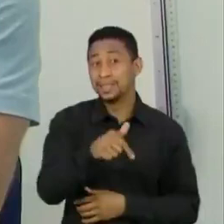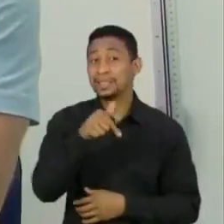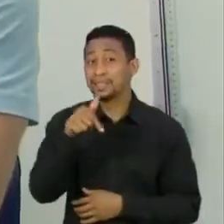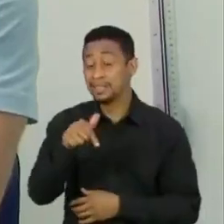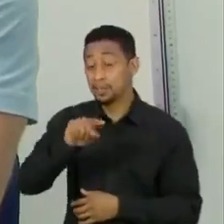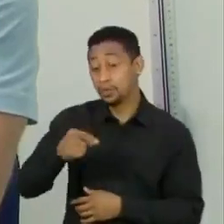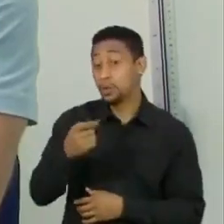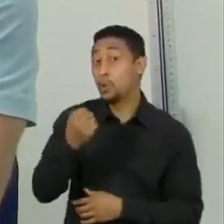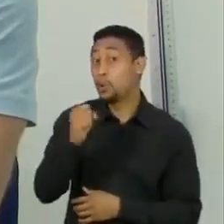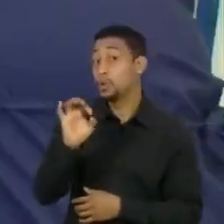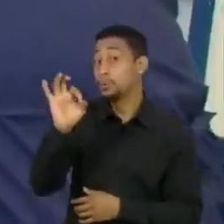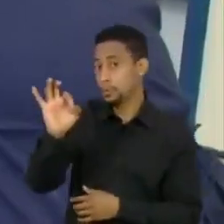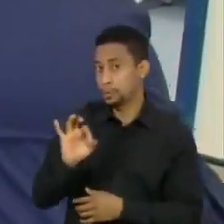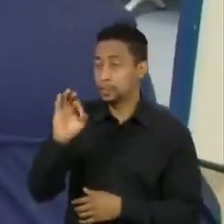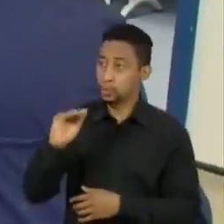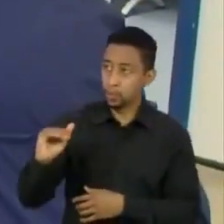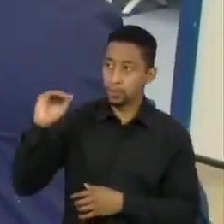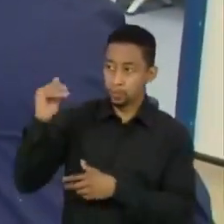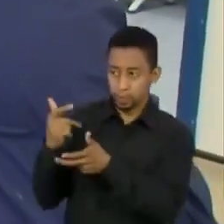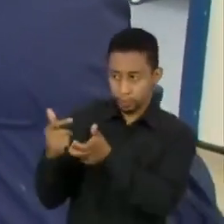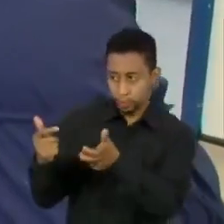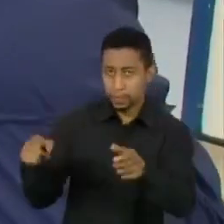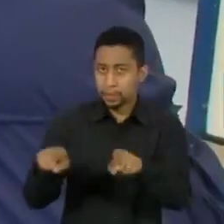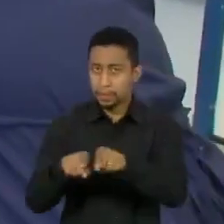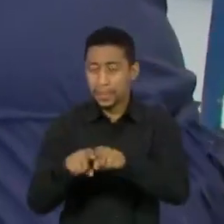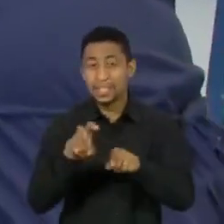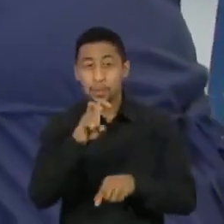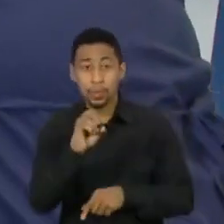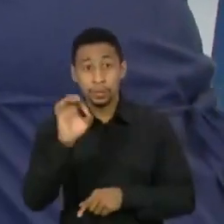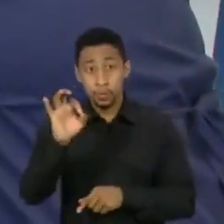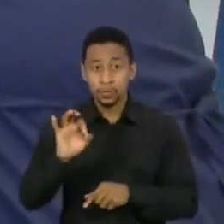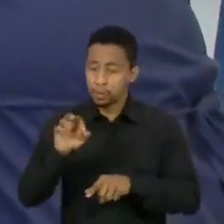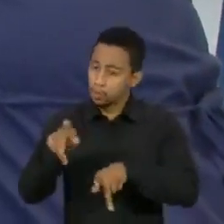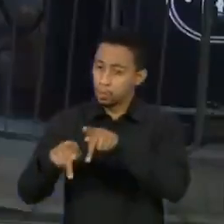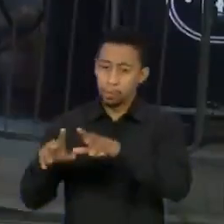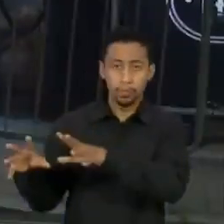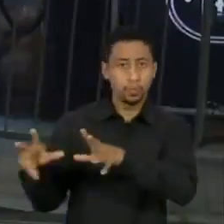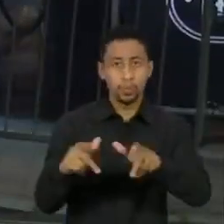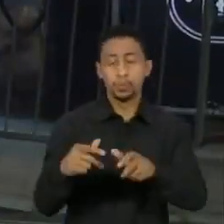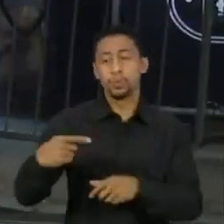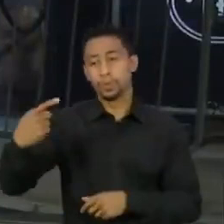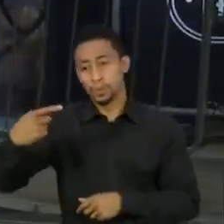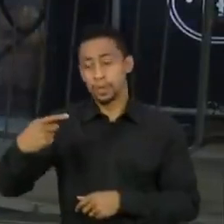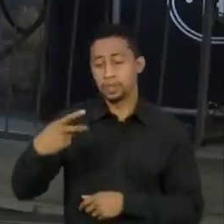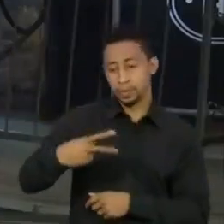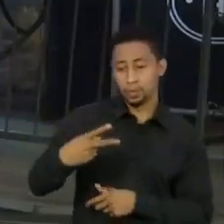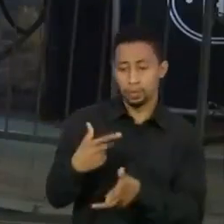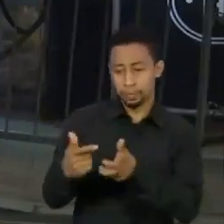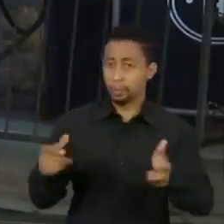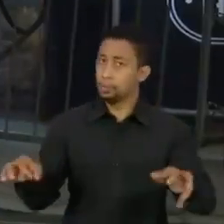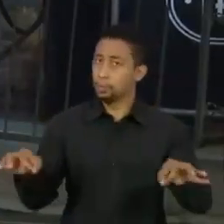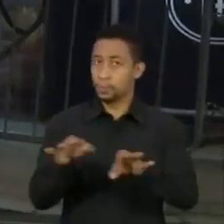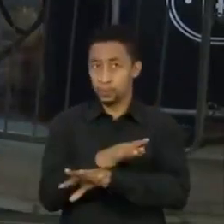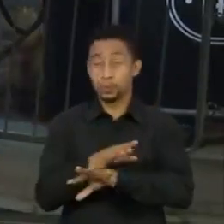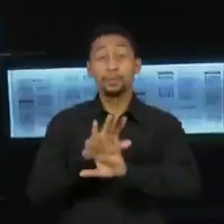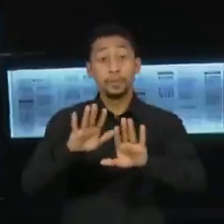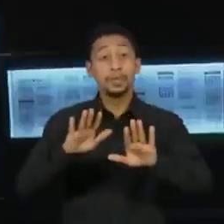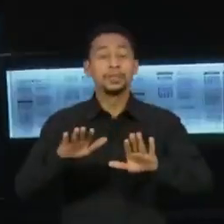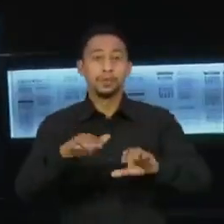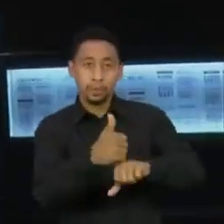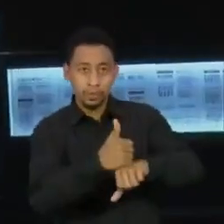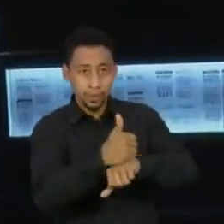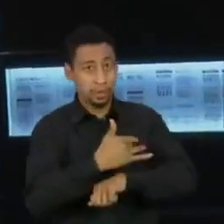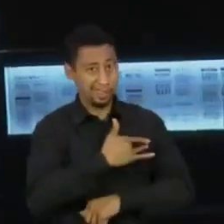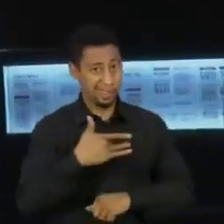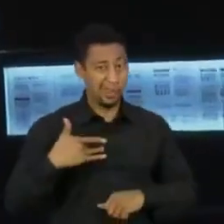% dos adultos, ou pouco mais da metade da população total, recebeu duas doses. Para os profissionais da saúde, o Dia da Liberdade na